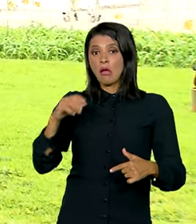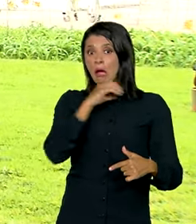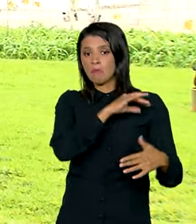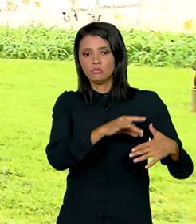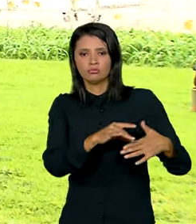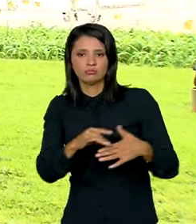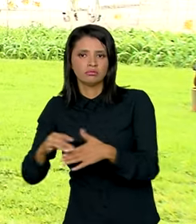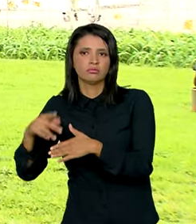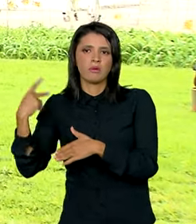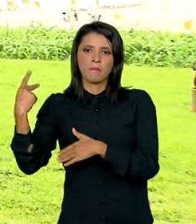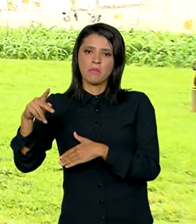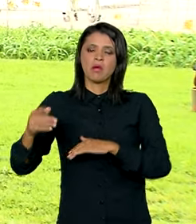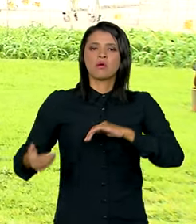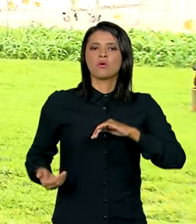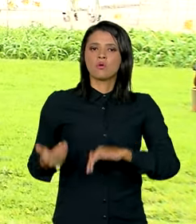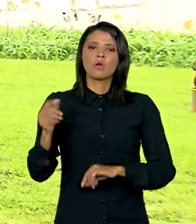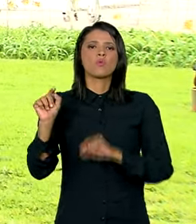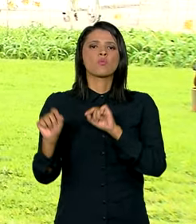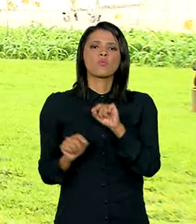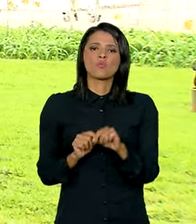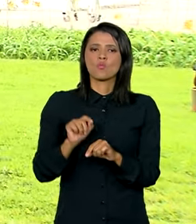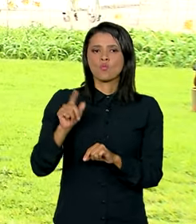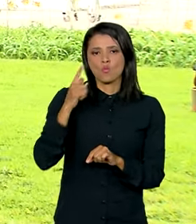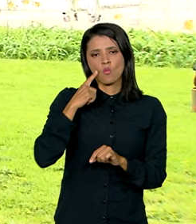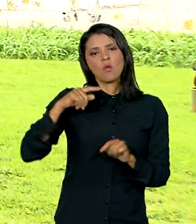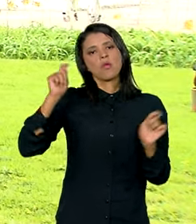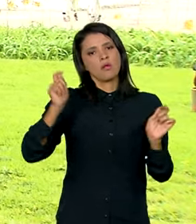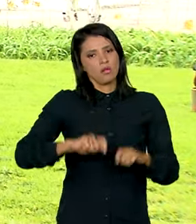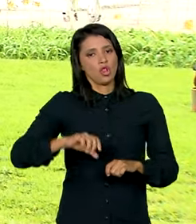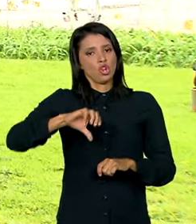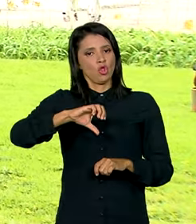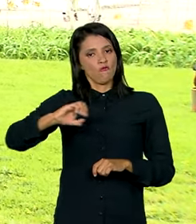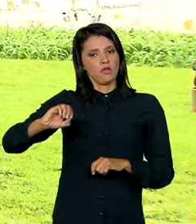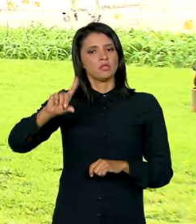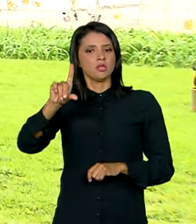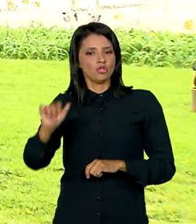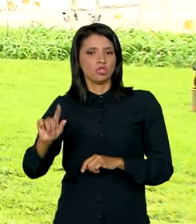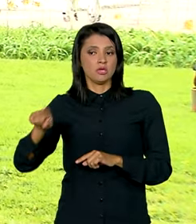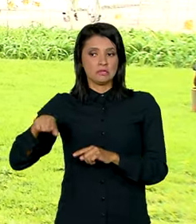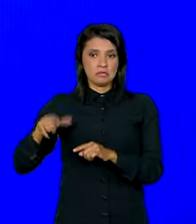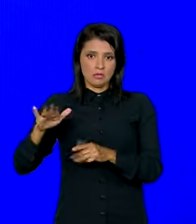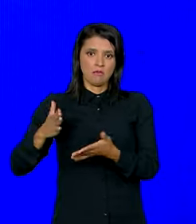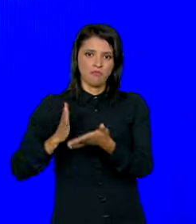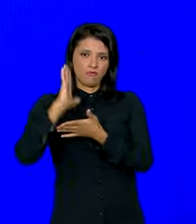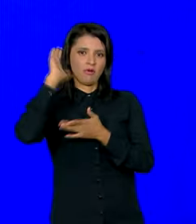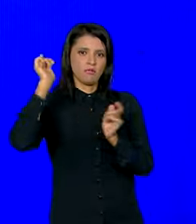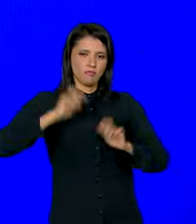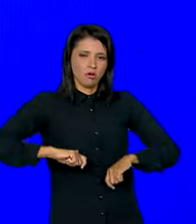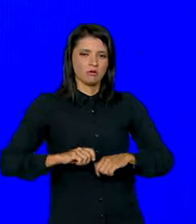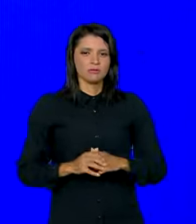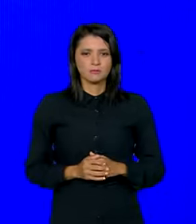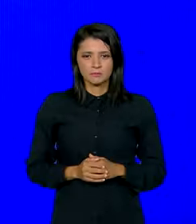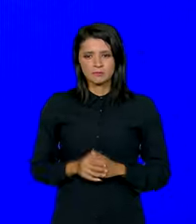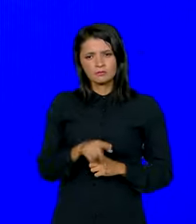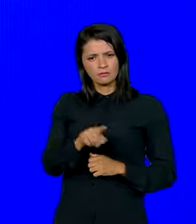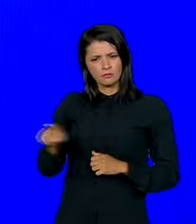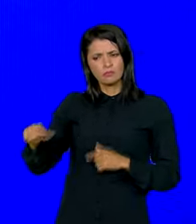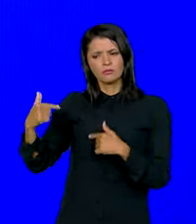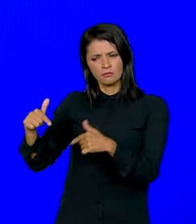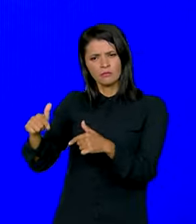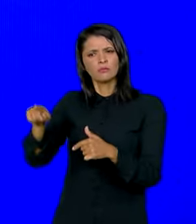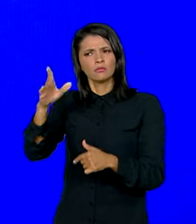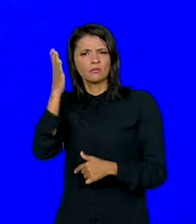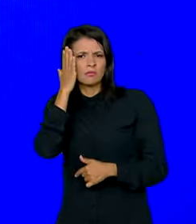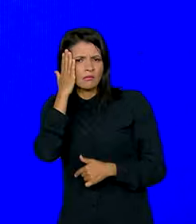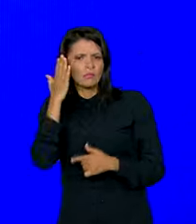constitucional para o Congresso, a medida passa a valer 90 dias após ser aprovada. Os trabalhadores saberem que vão prestar